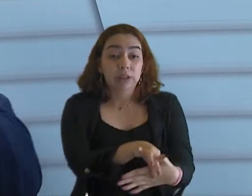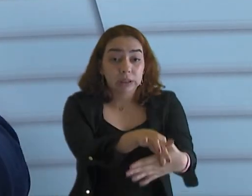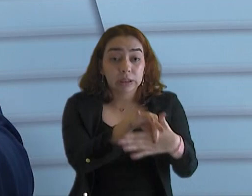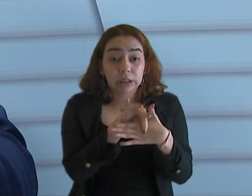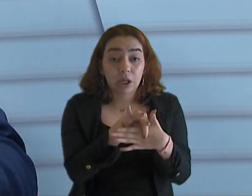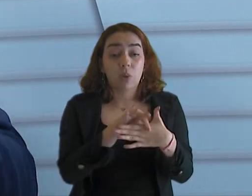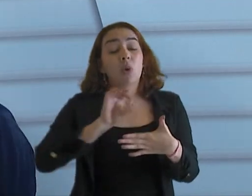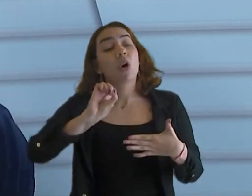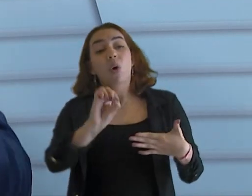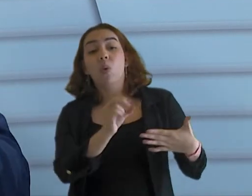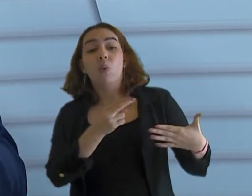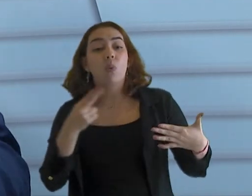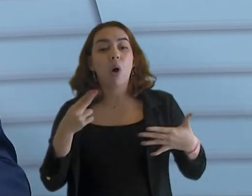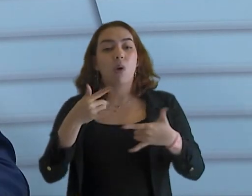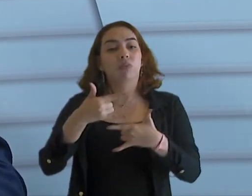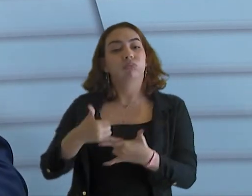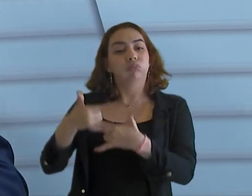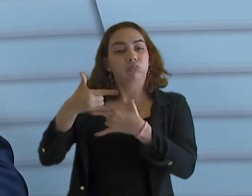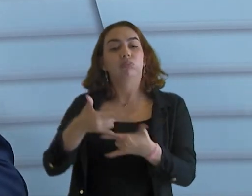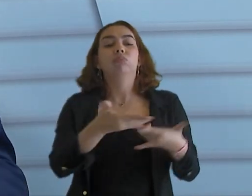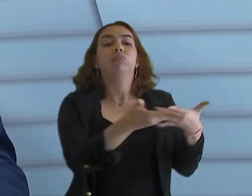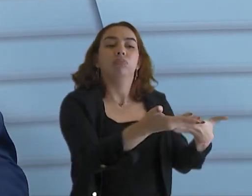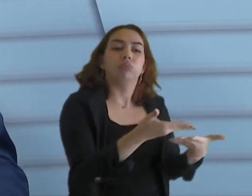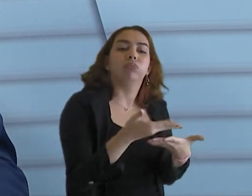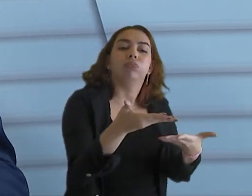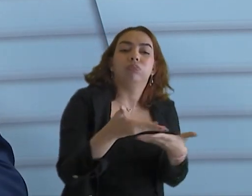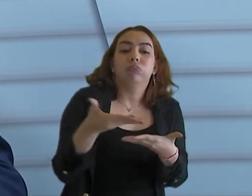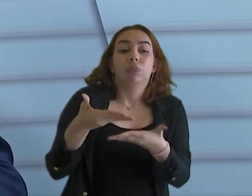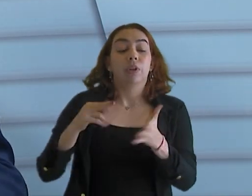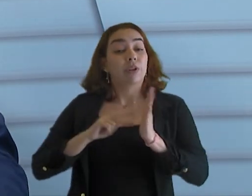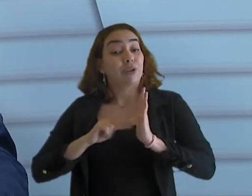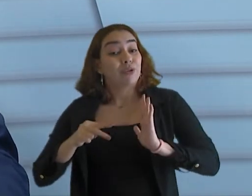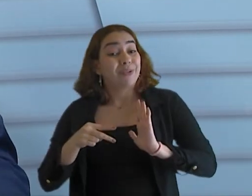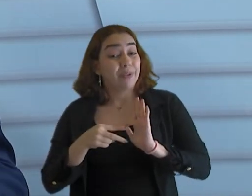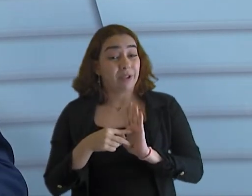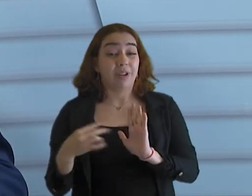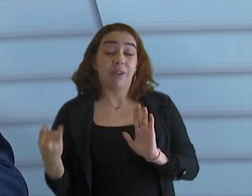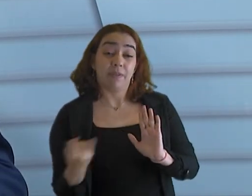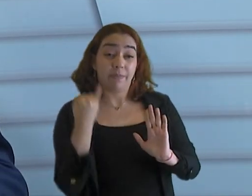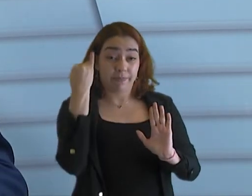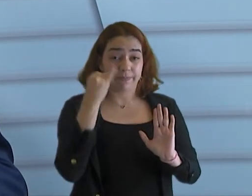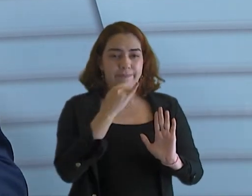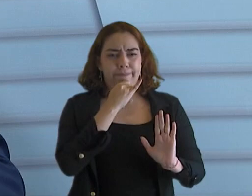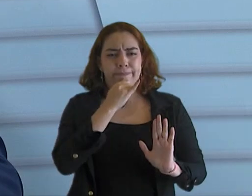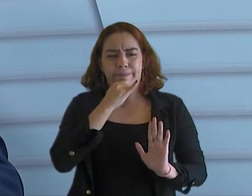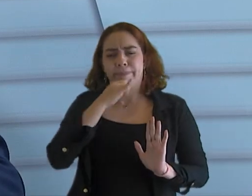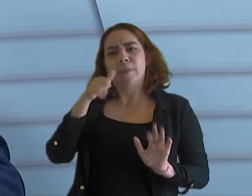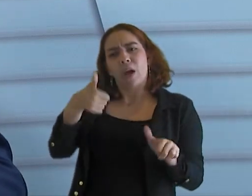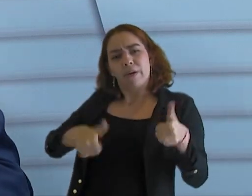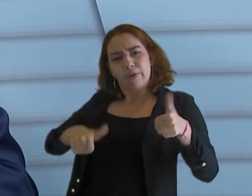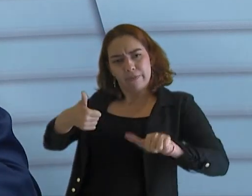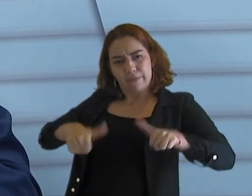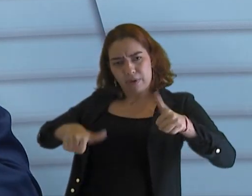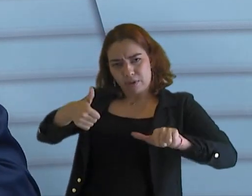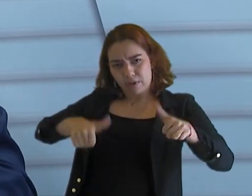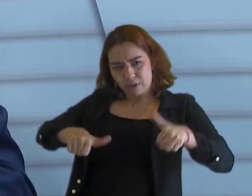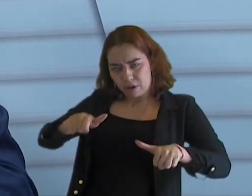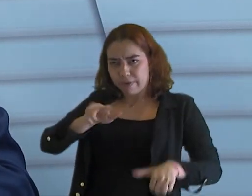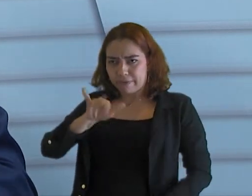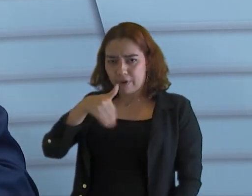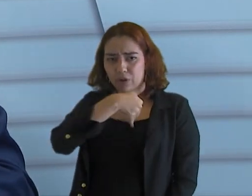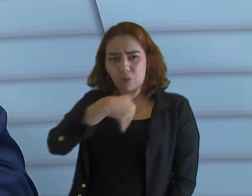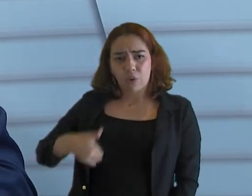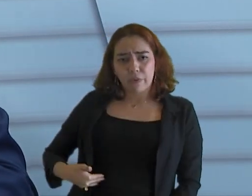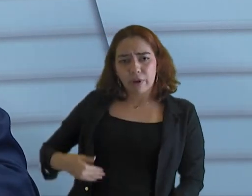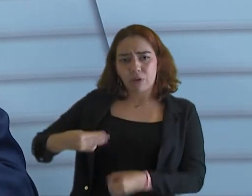cidadão tem todo o direito e a gente convida que vá, porque são julgamentos importantes, principalmente esse das contas de governo. Por exemplo, vai ter o julgamento da conta de governo do